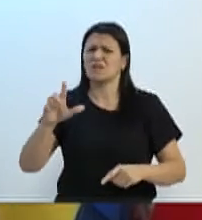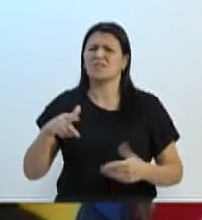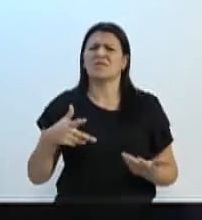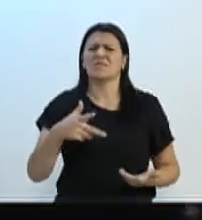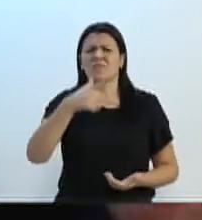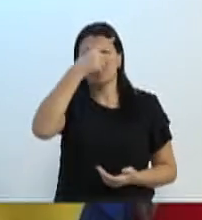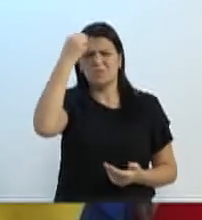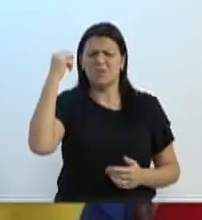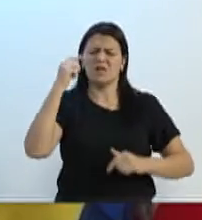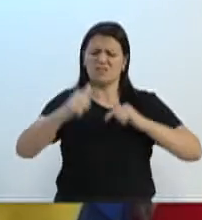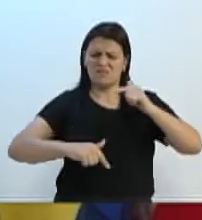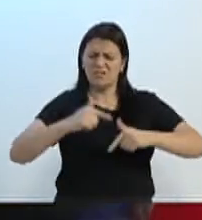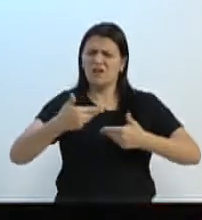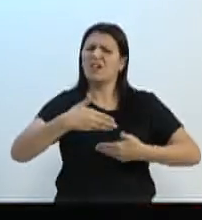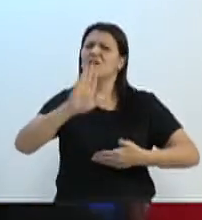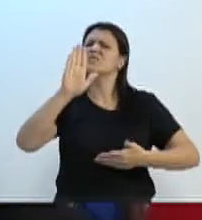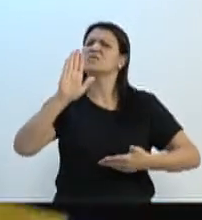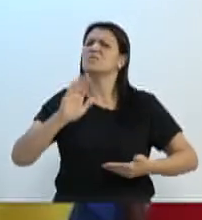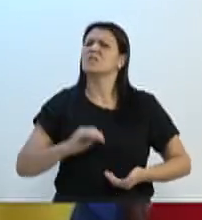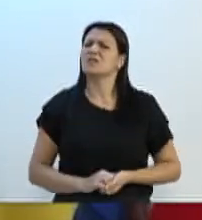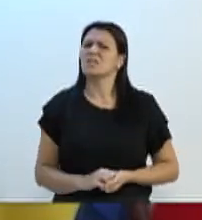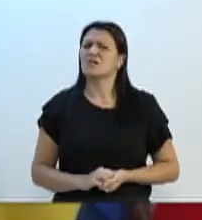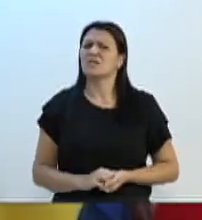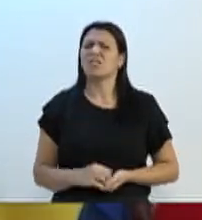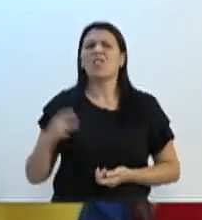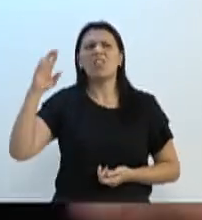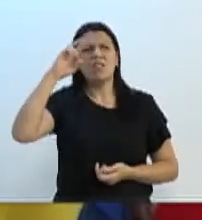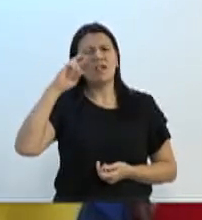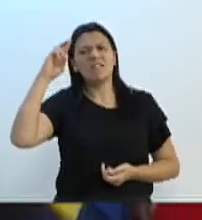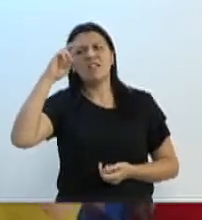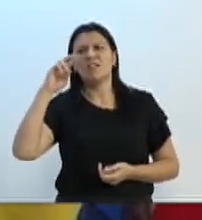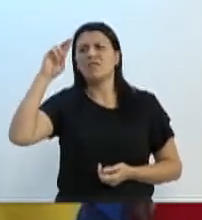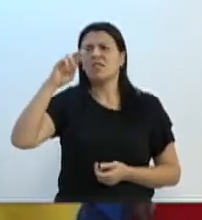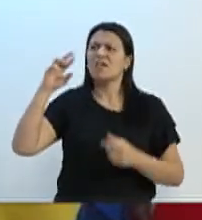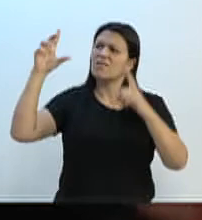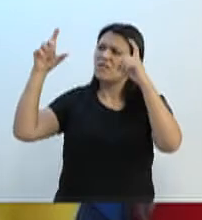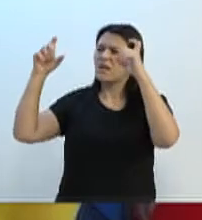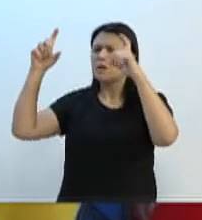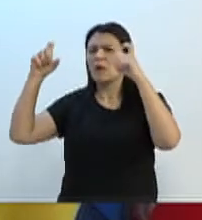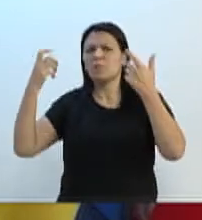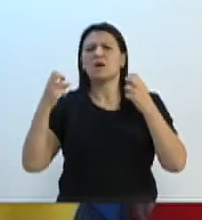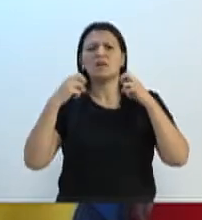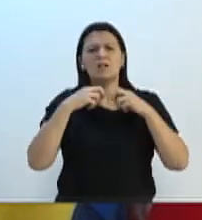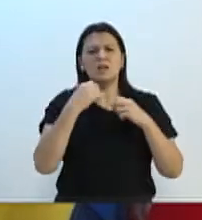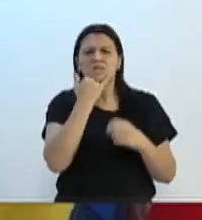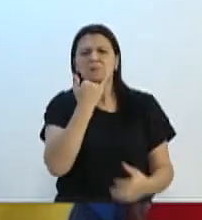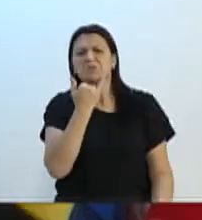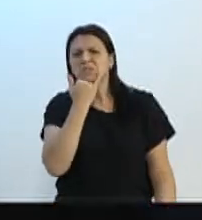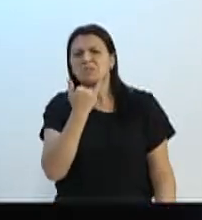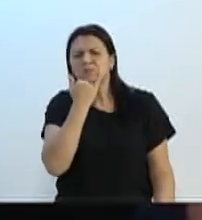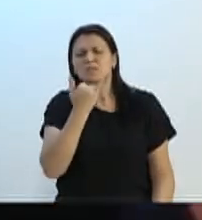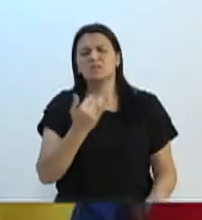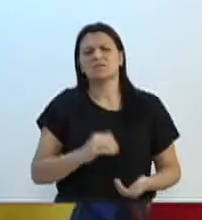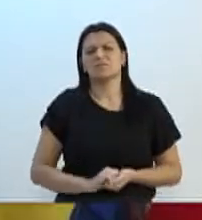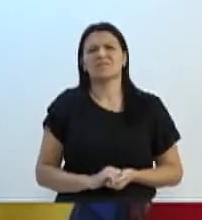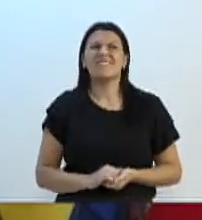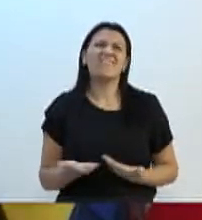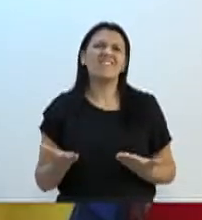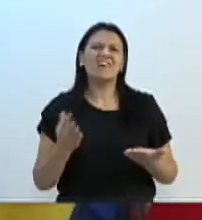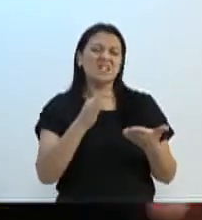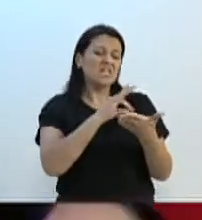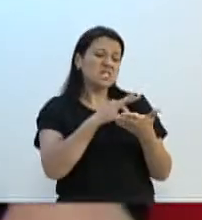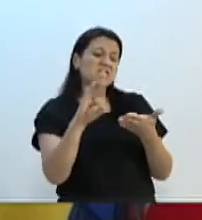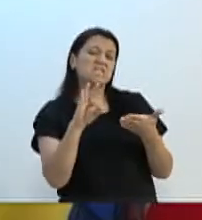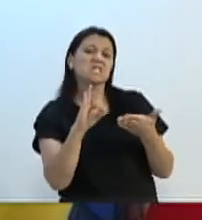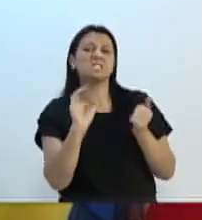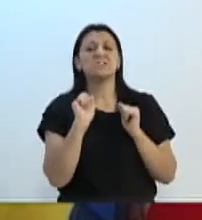meu. Vamos trabalhar, bicho. É muita life, é muito selfie, é muito blá, blá, blá. E sempre tem uma desculpa. Ora, recolhendo a assinatura lá na